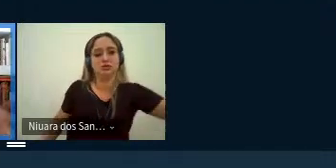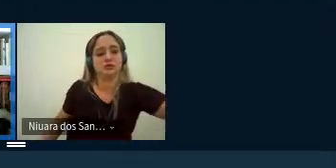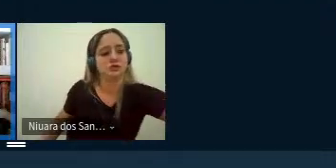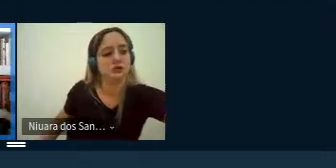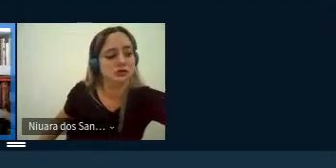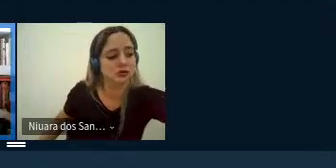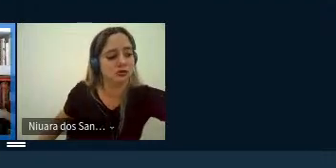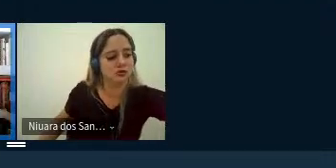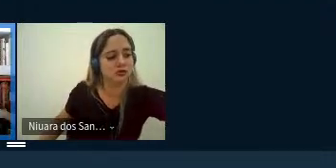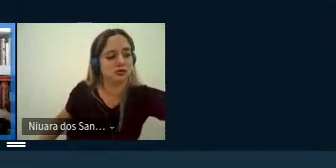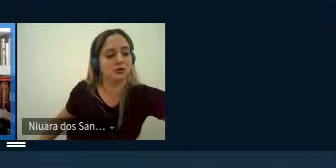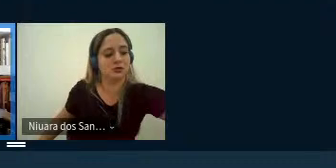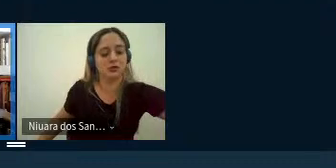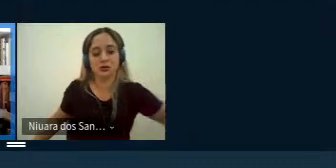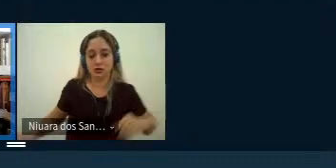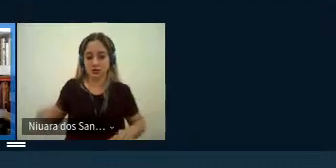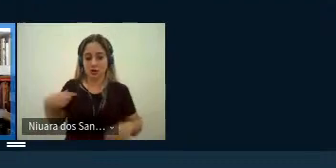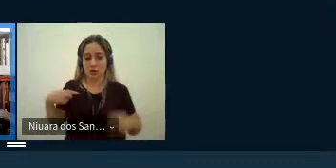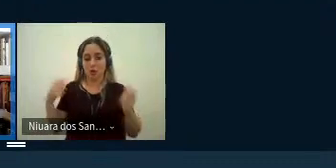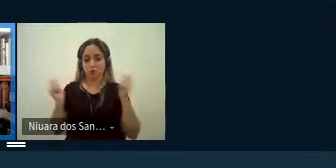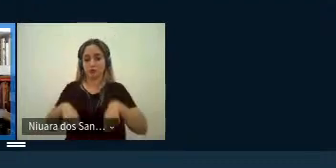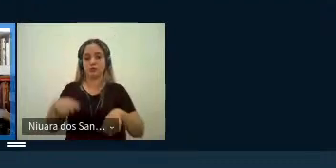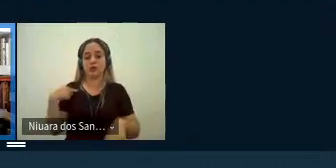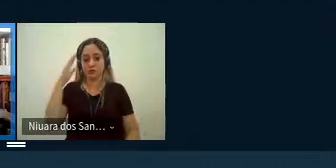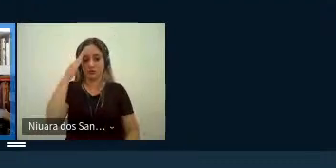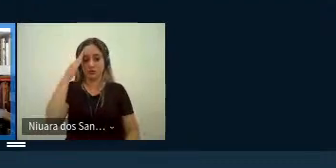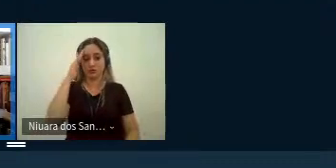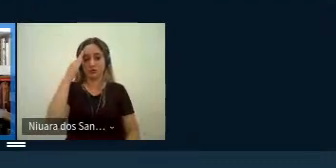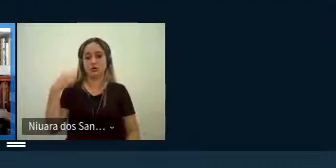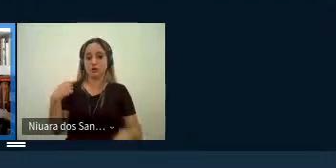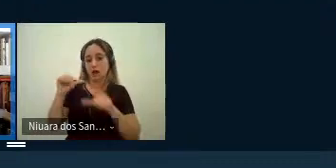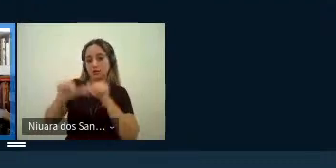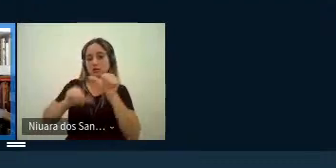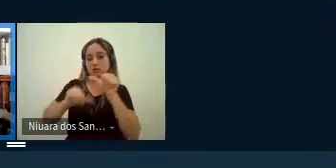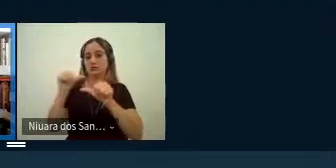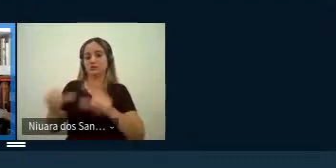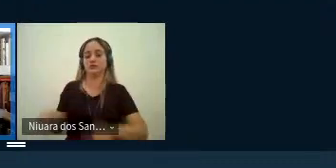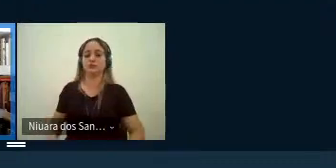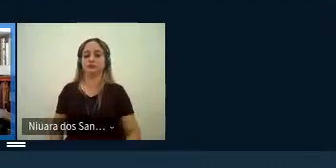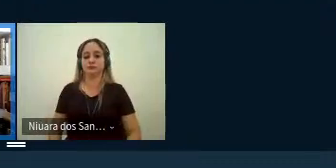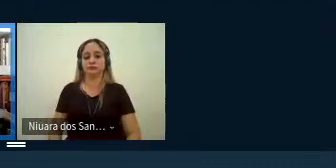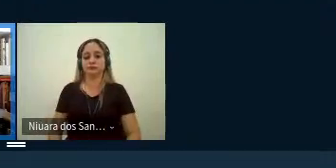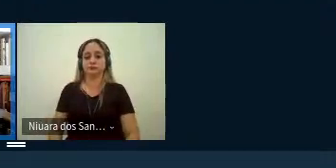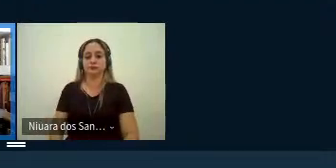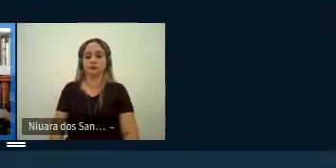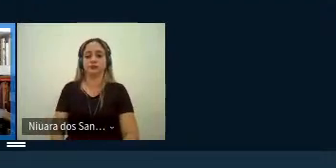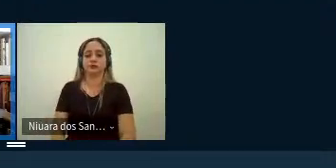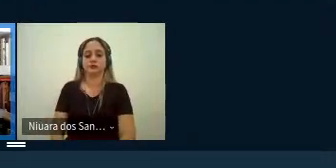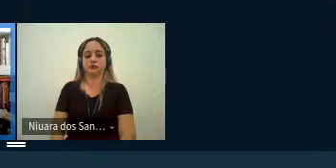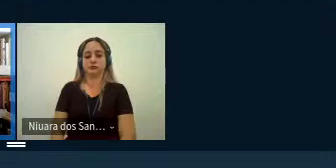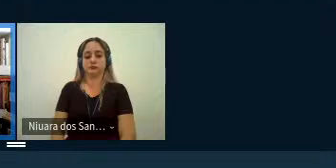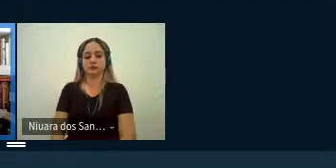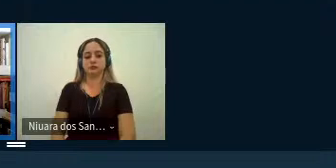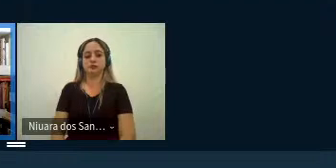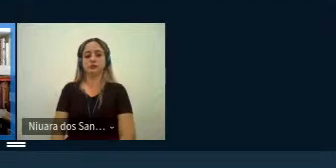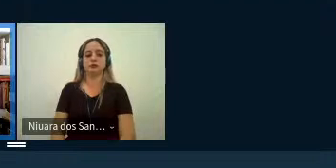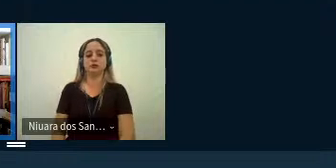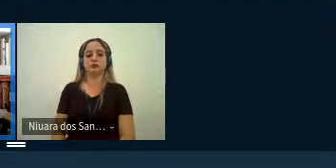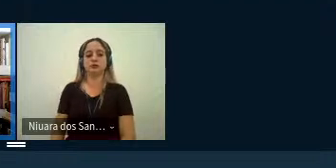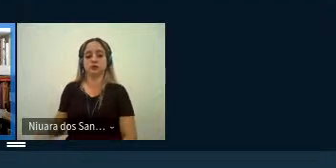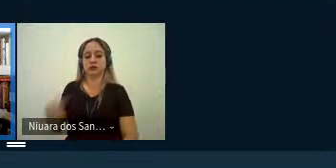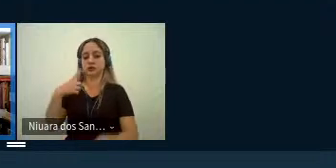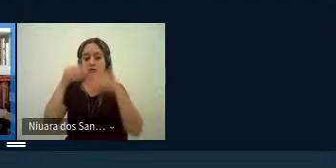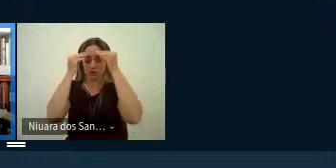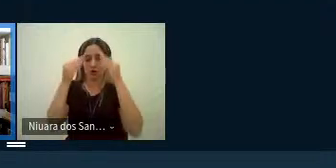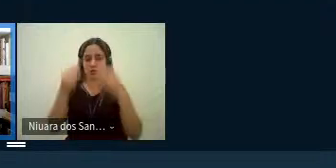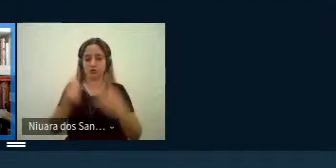sem essa possibilidade sem essa compreensão da transformação e como tal né como uma linguagem né é